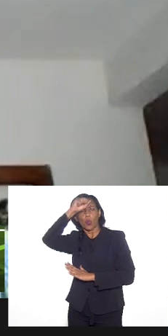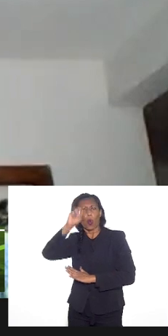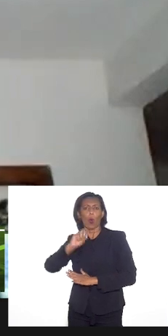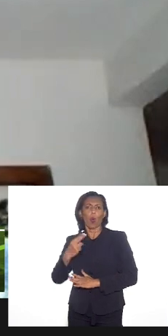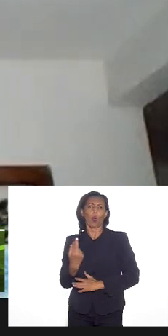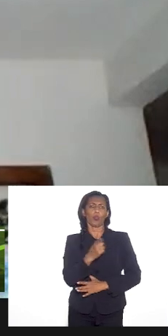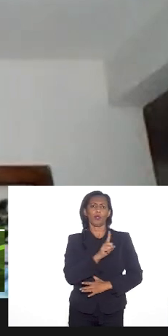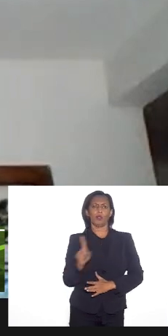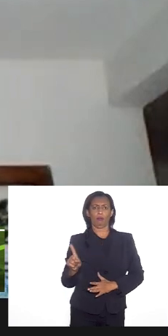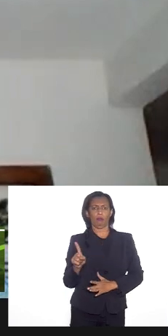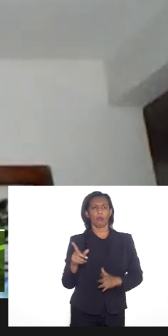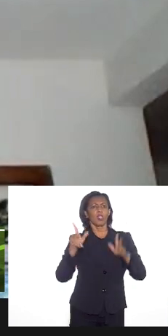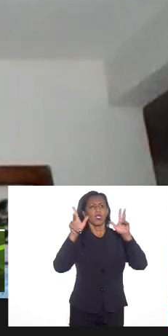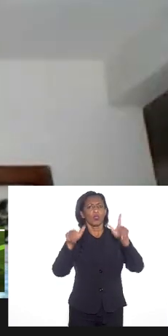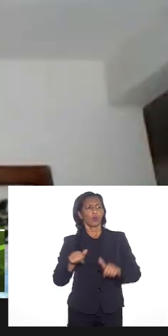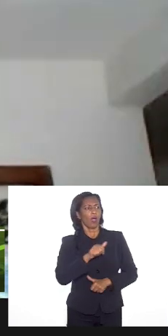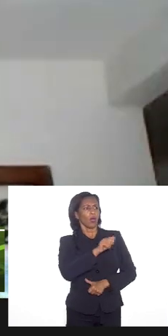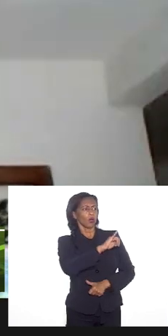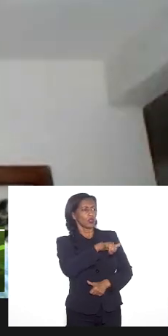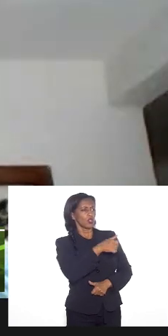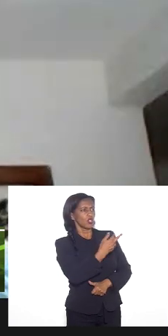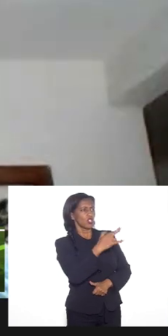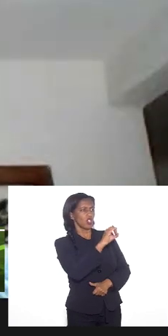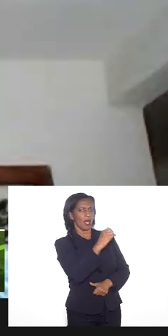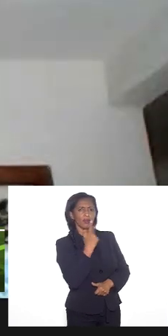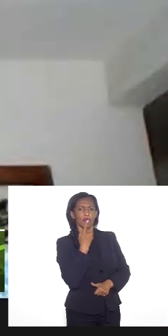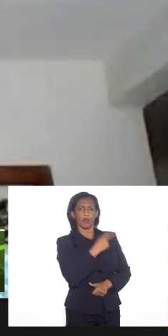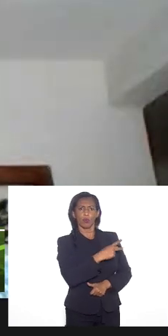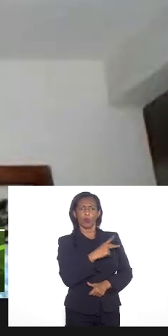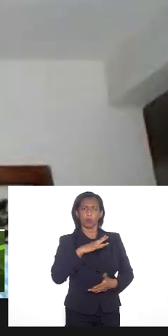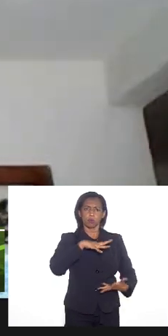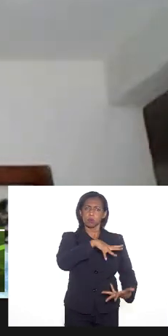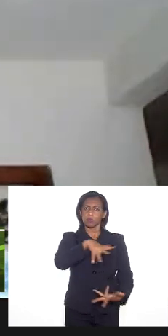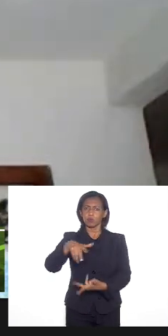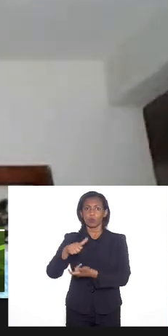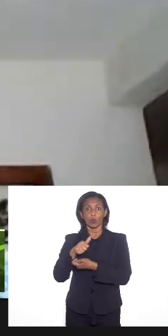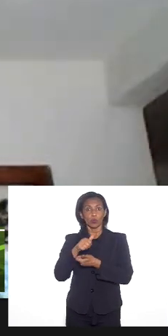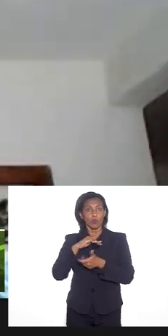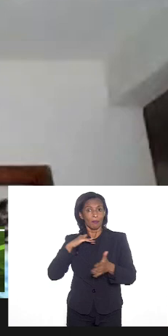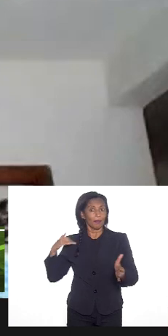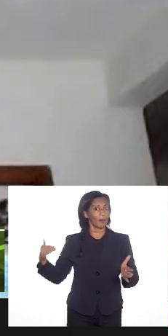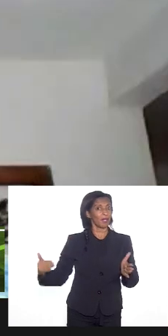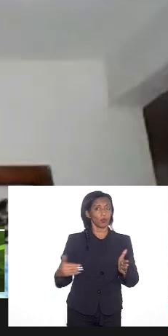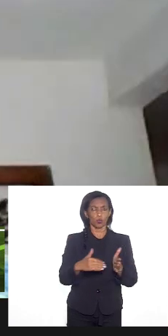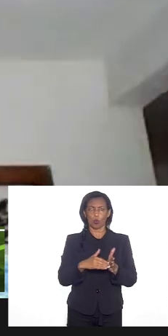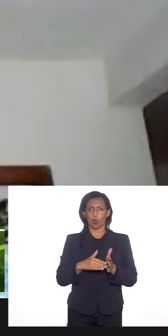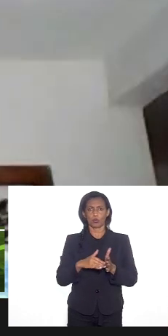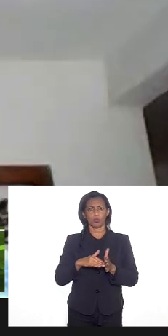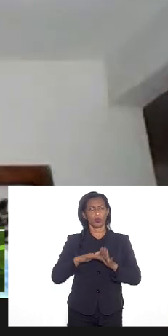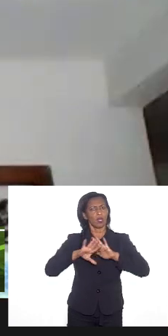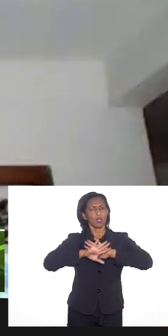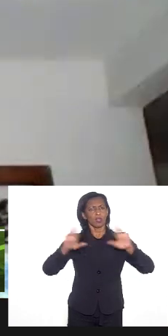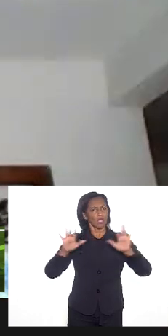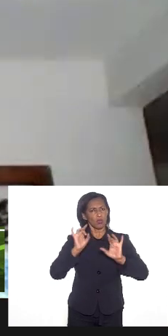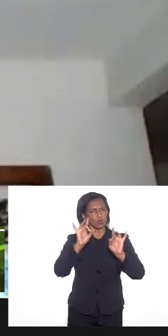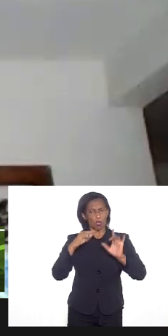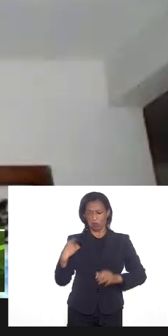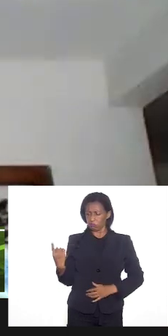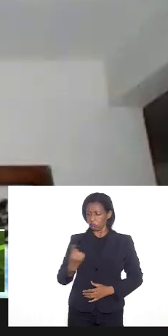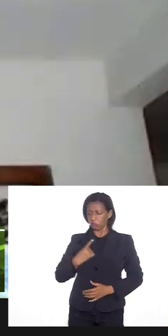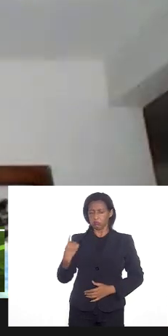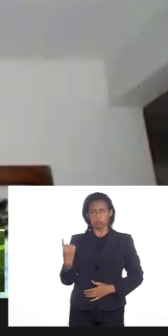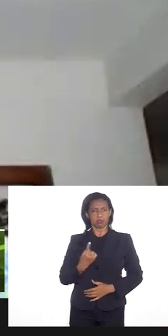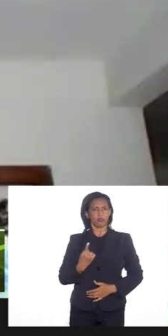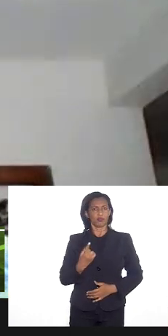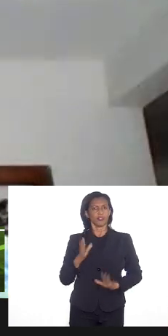colocou aqui é um mundo para todos e não somente para nós quando a gente reivindica direitos